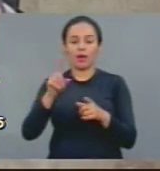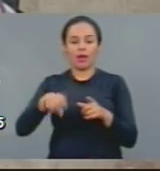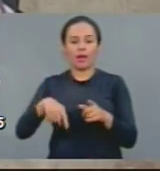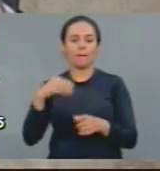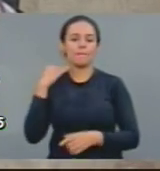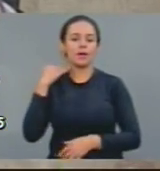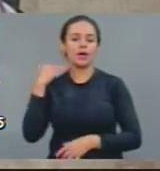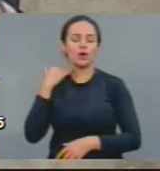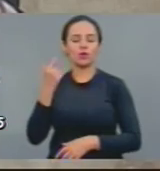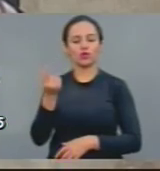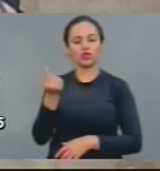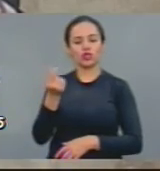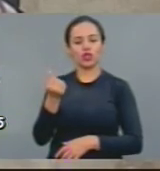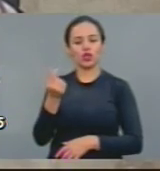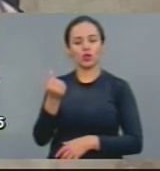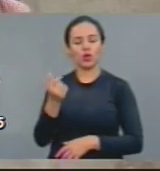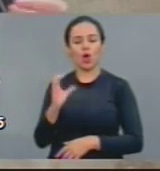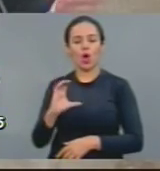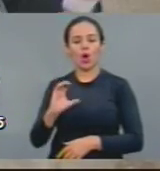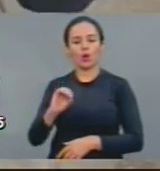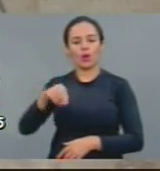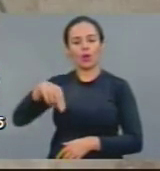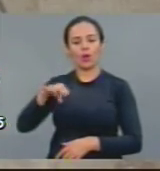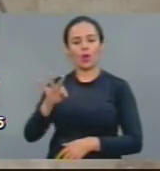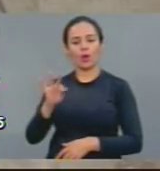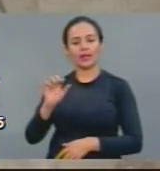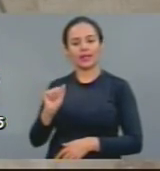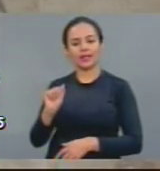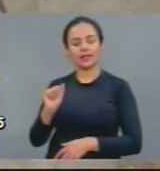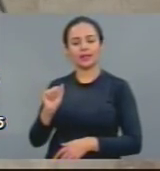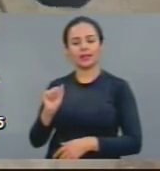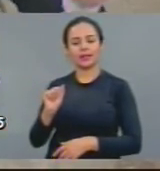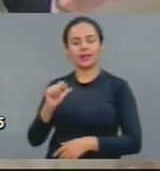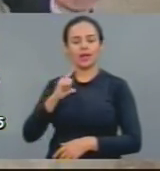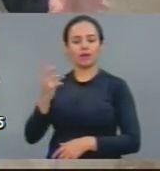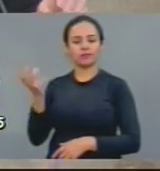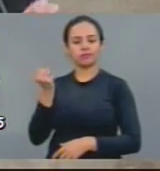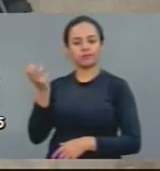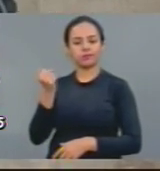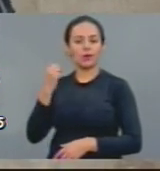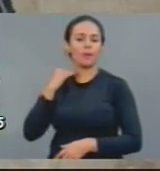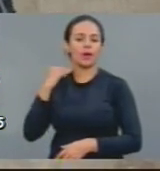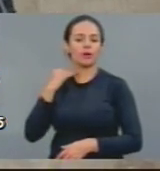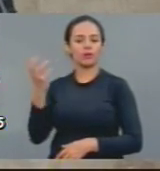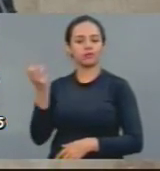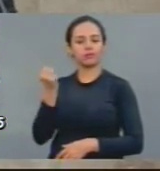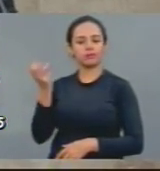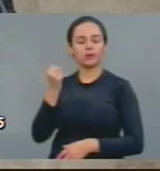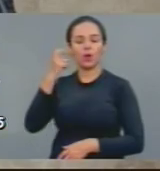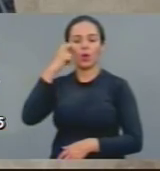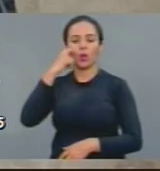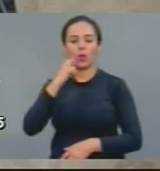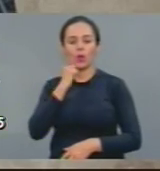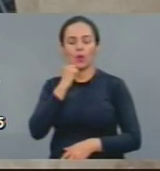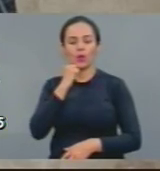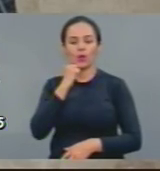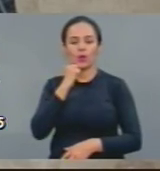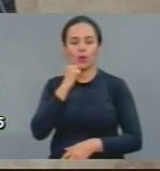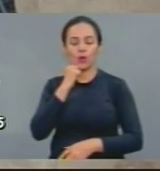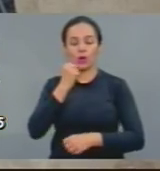somente com taxas de manutenção de conta, e com pacotes bancários, o lucro deles em